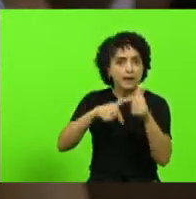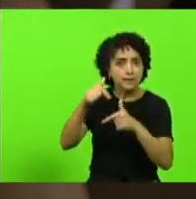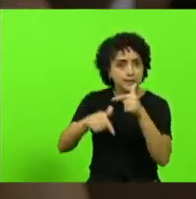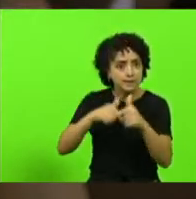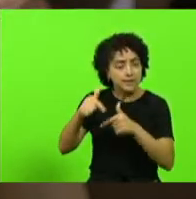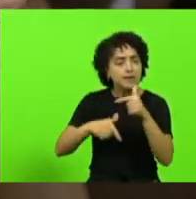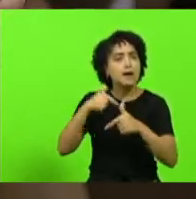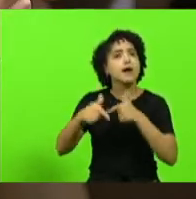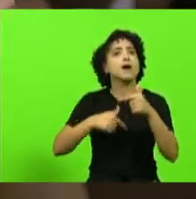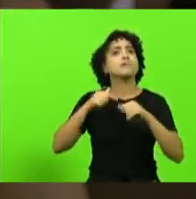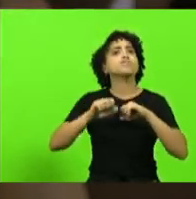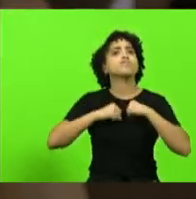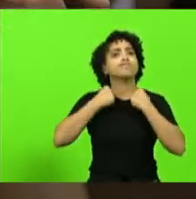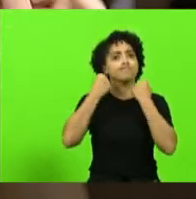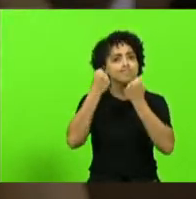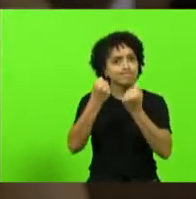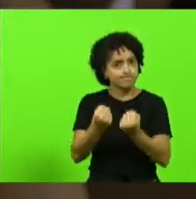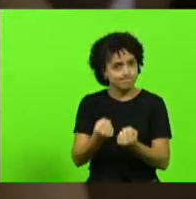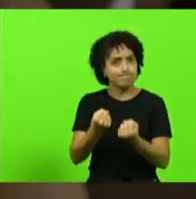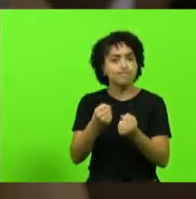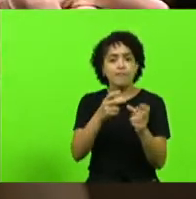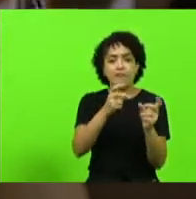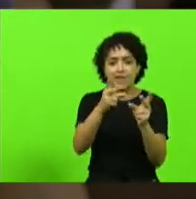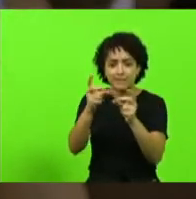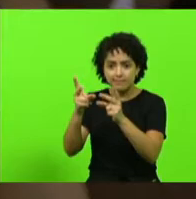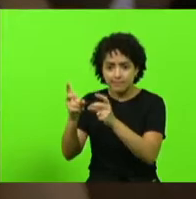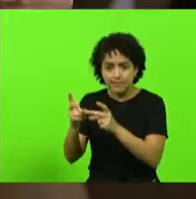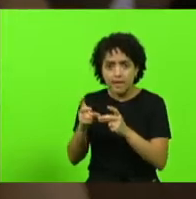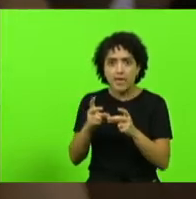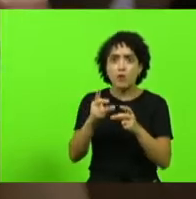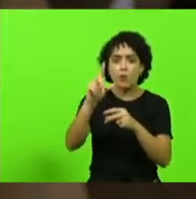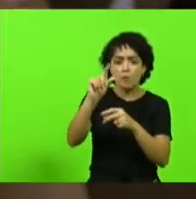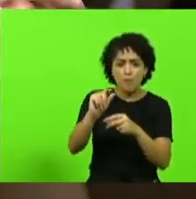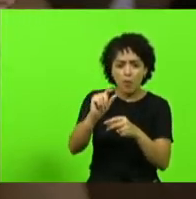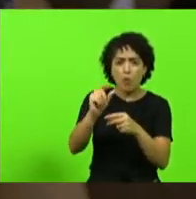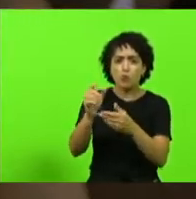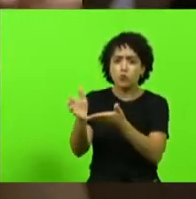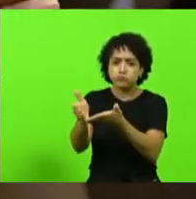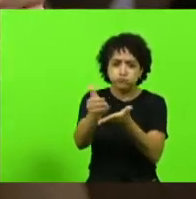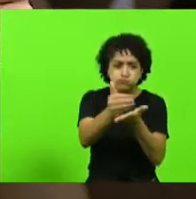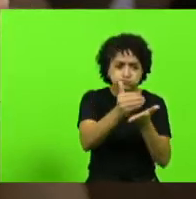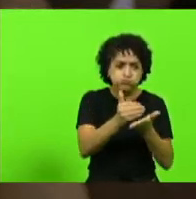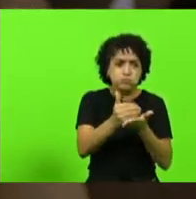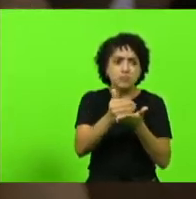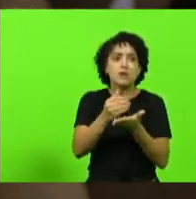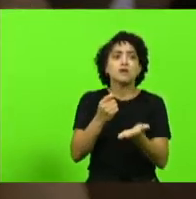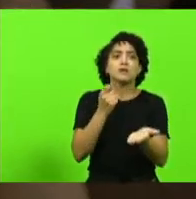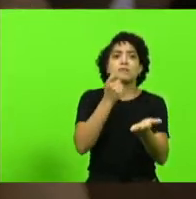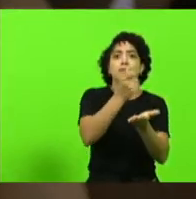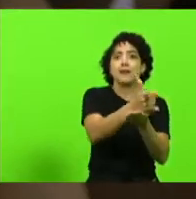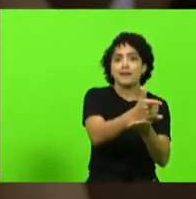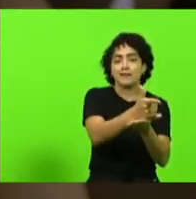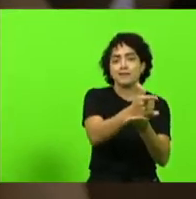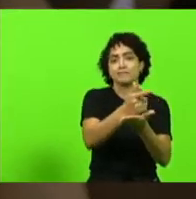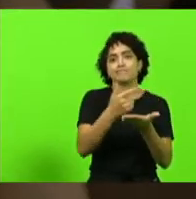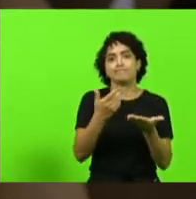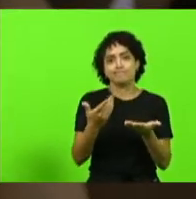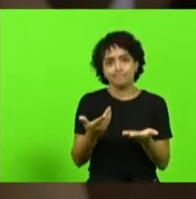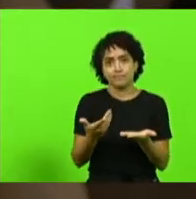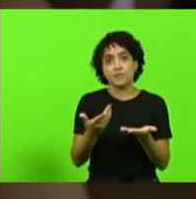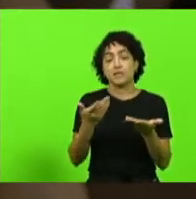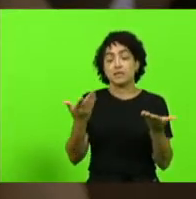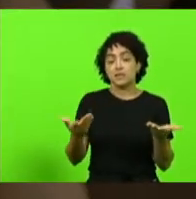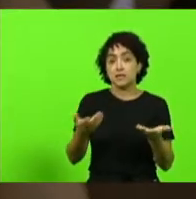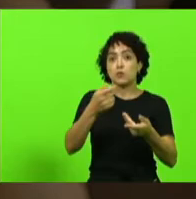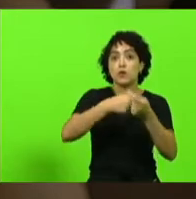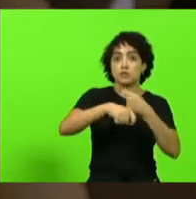trabalhar muito para vender ganhar pouco e passar a maior parte para o estado então os nossos administradores